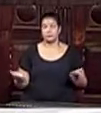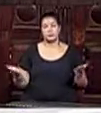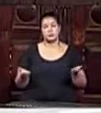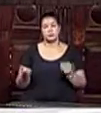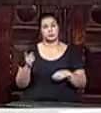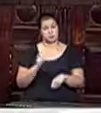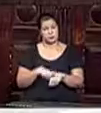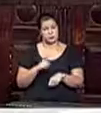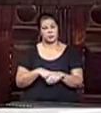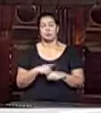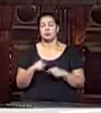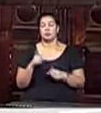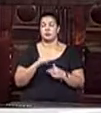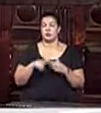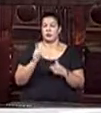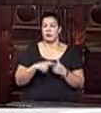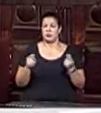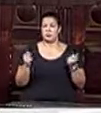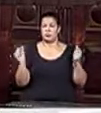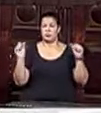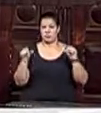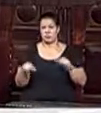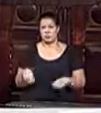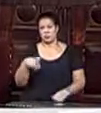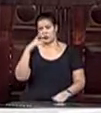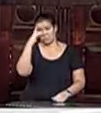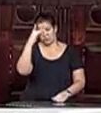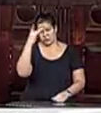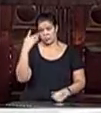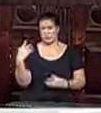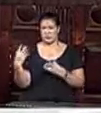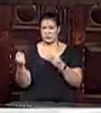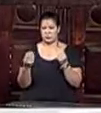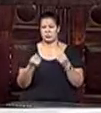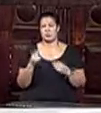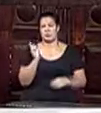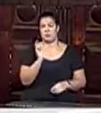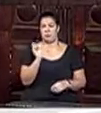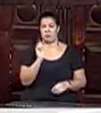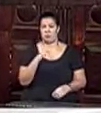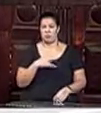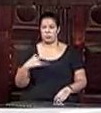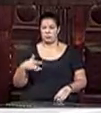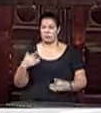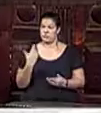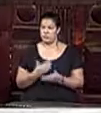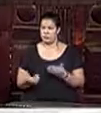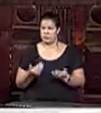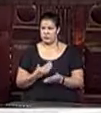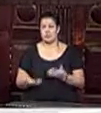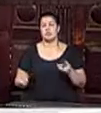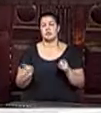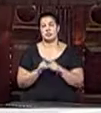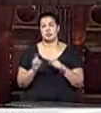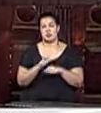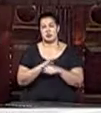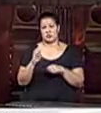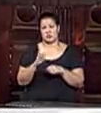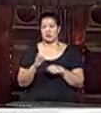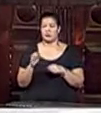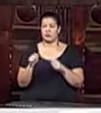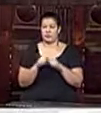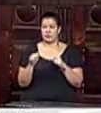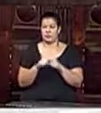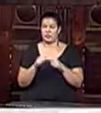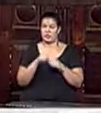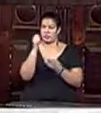de crise econômica, em que as pessoas perdem planos de saúde, e que o estado fez um investimento de 68